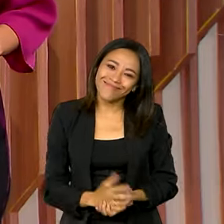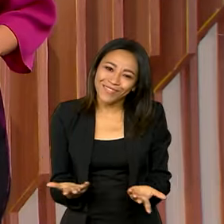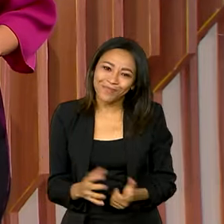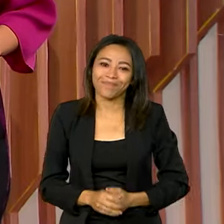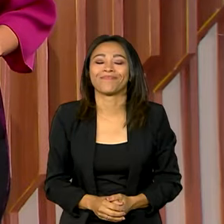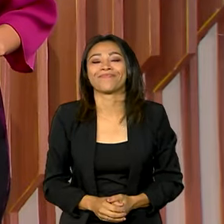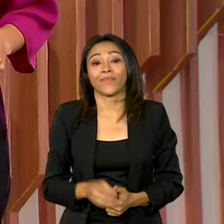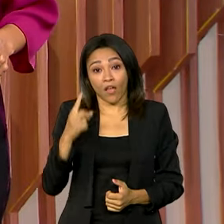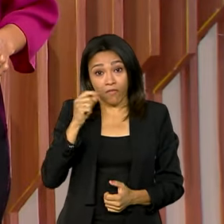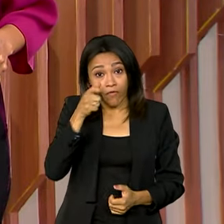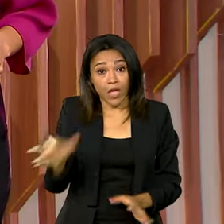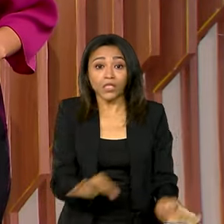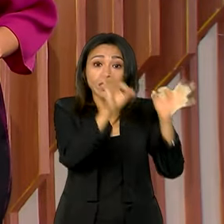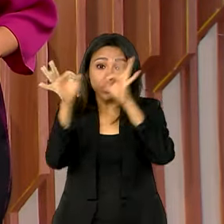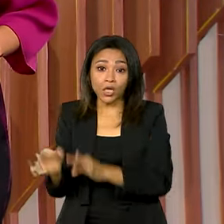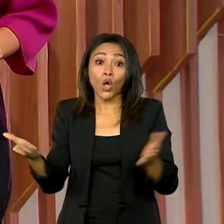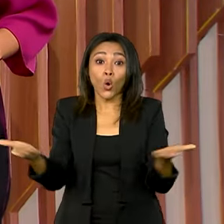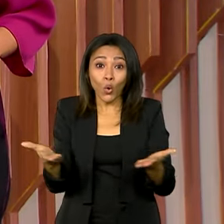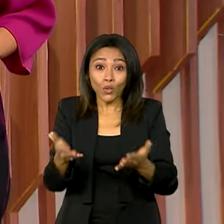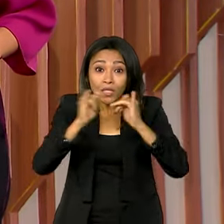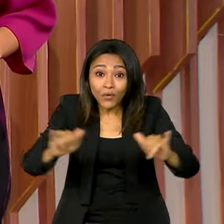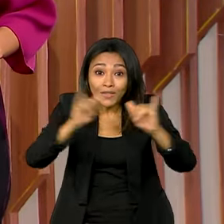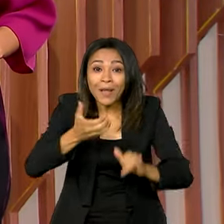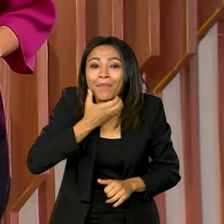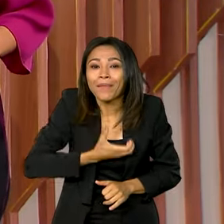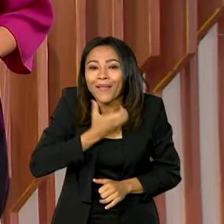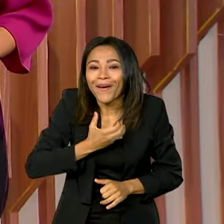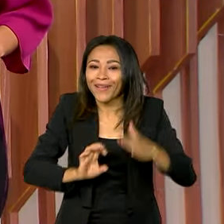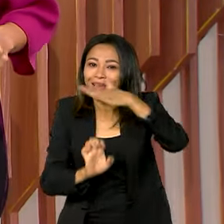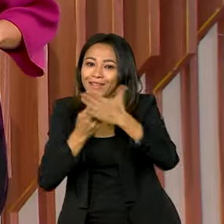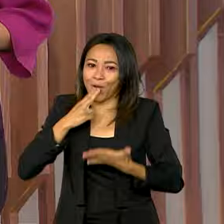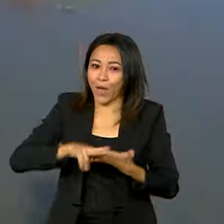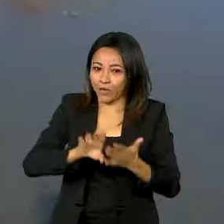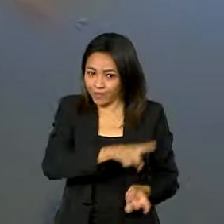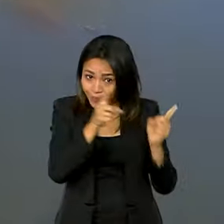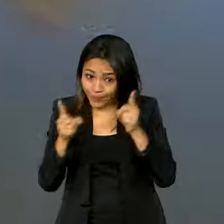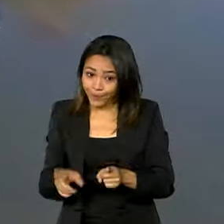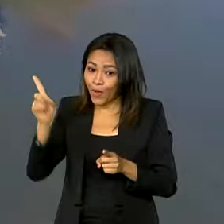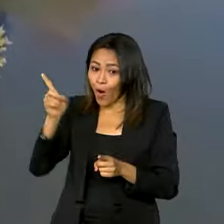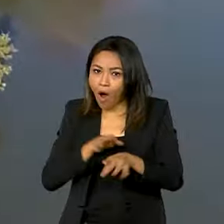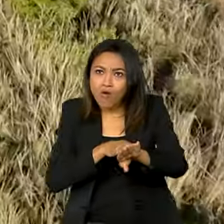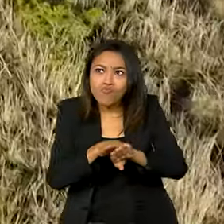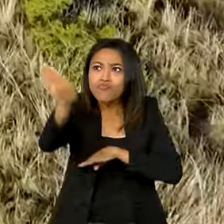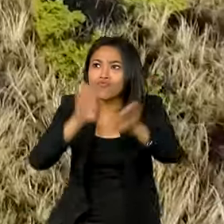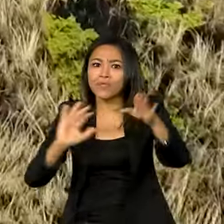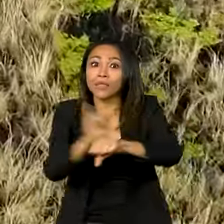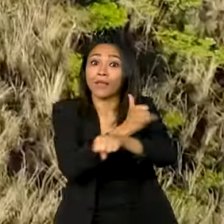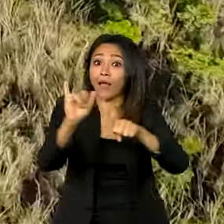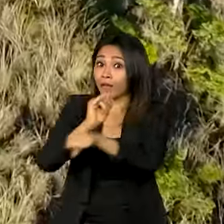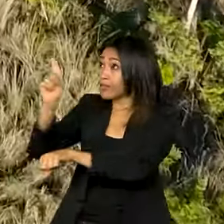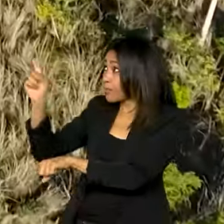Veja a seguir. Começa hoje a campanha Papai Noel dos Correios. E mais, rodovia estratégica para a economia